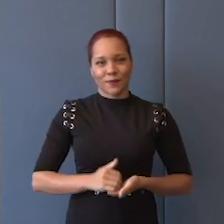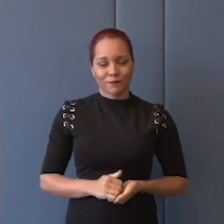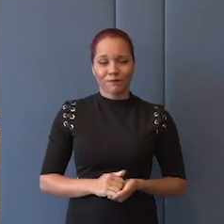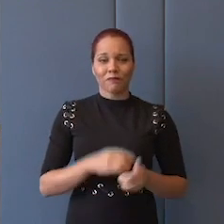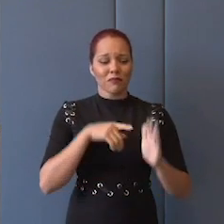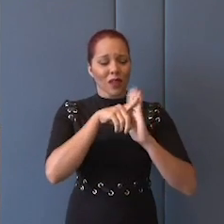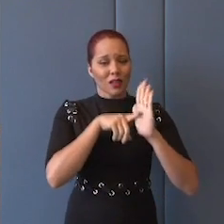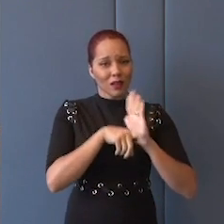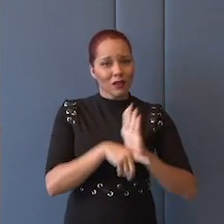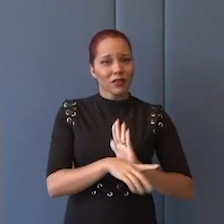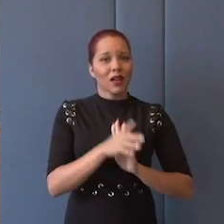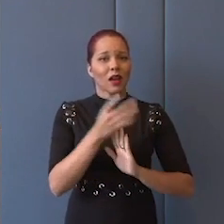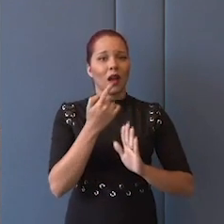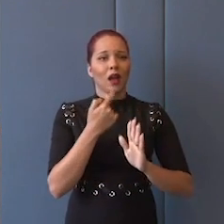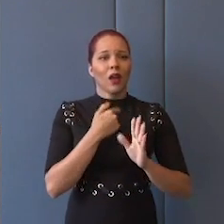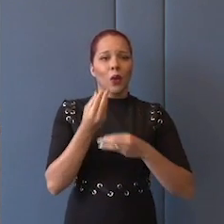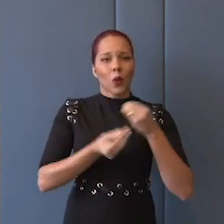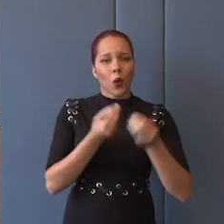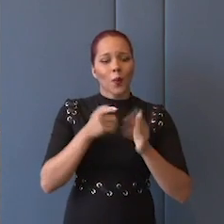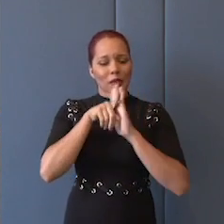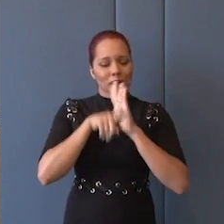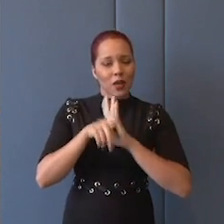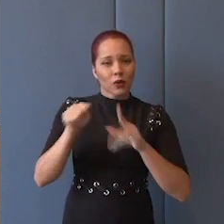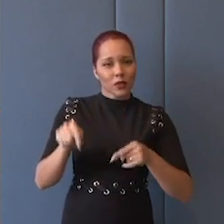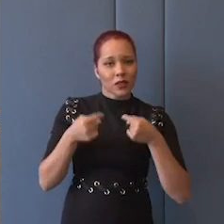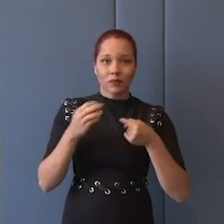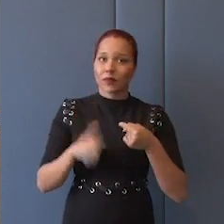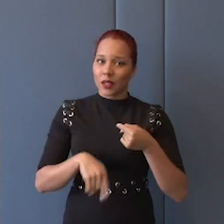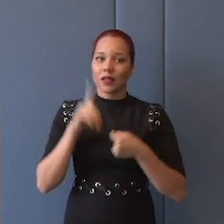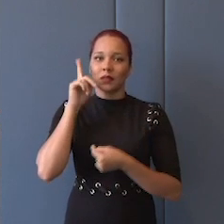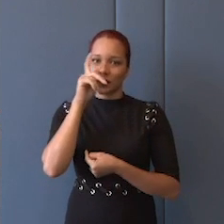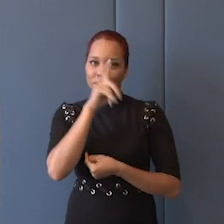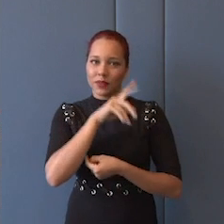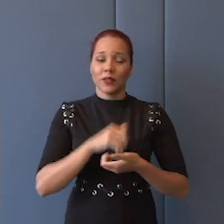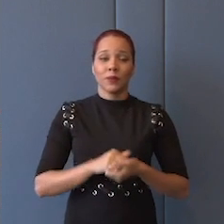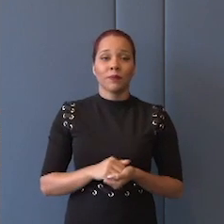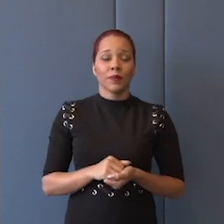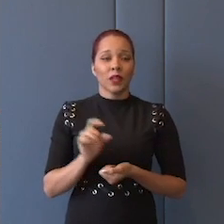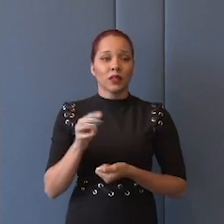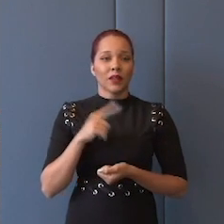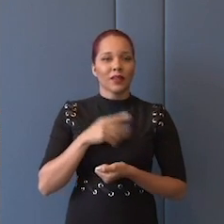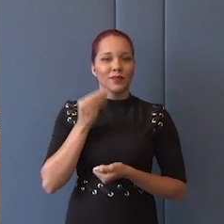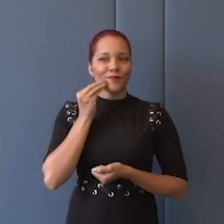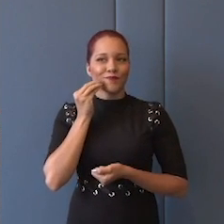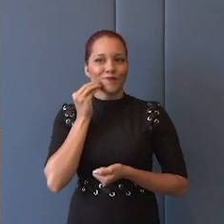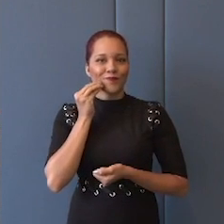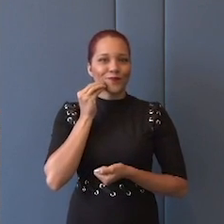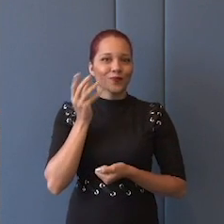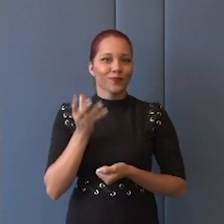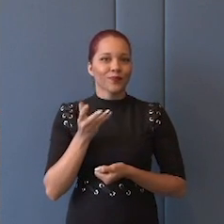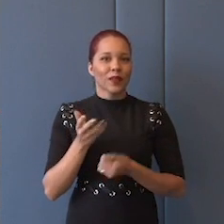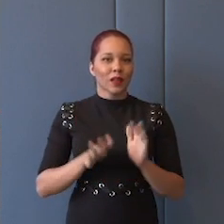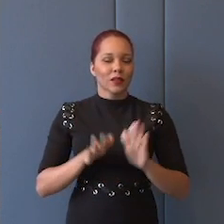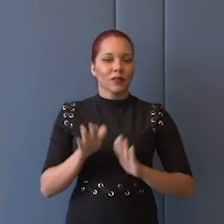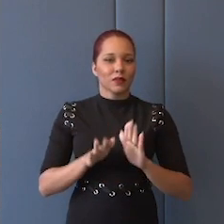tentação de fugir a tensão, de fugir a contradição, sempre é muito grande. Então, essa tentação se revela, muitas vezes,